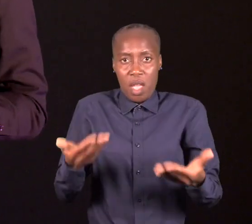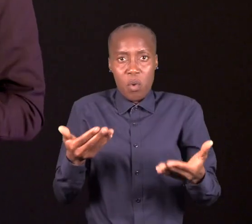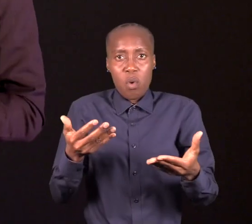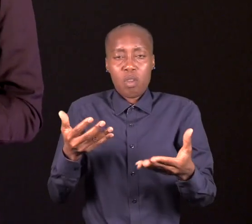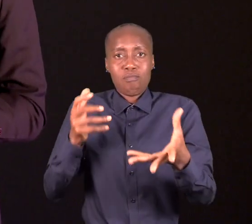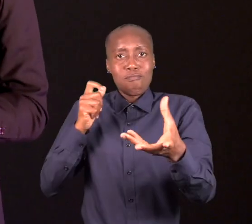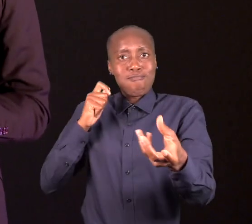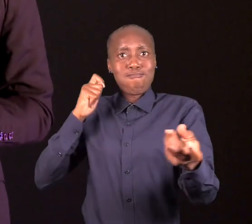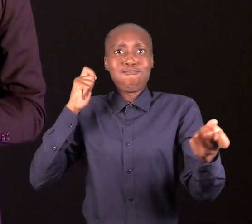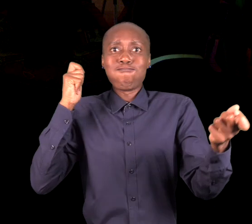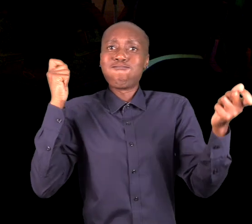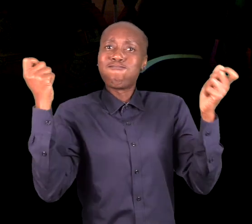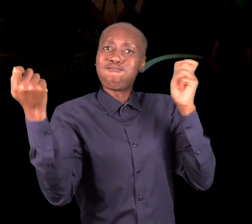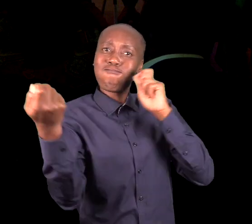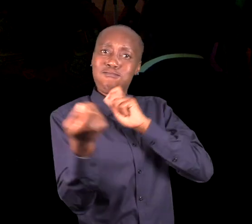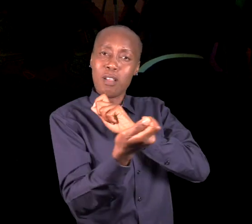hoje.